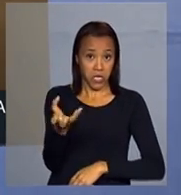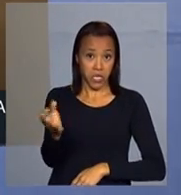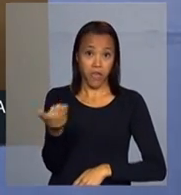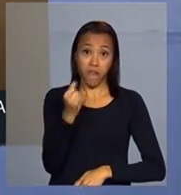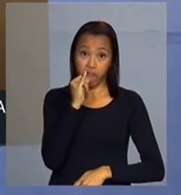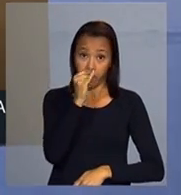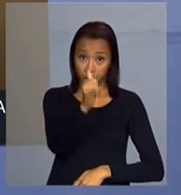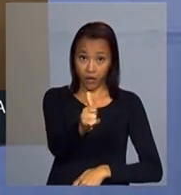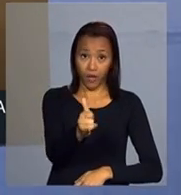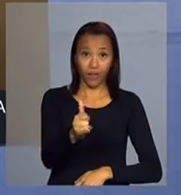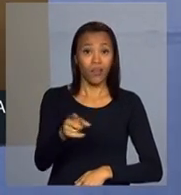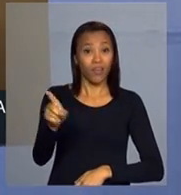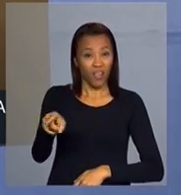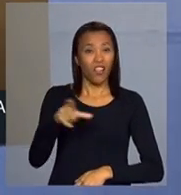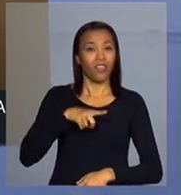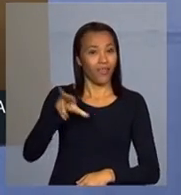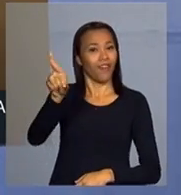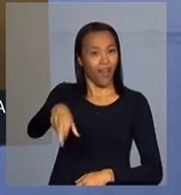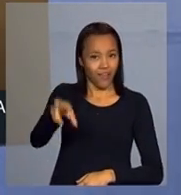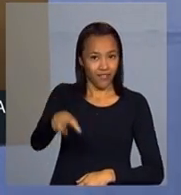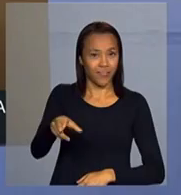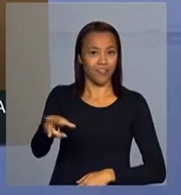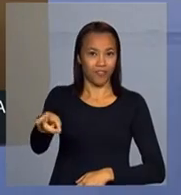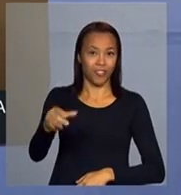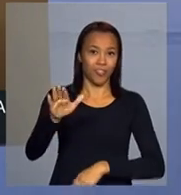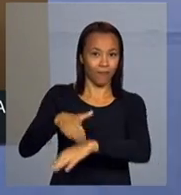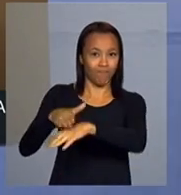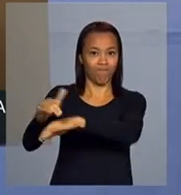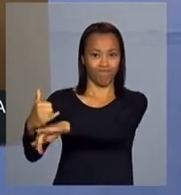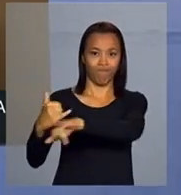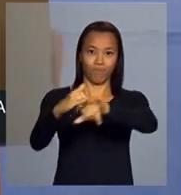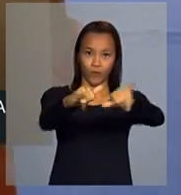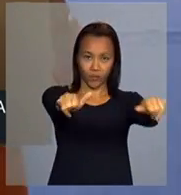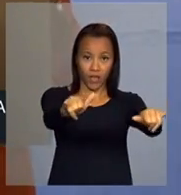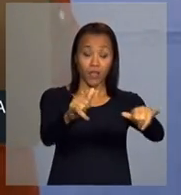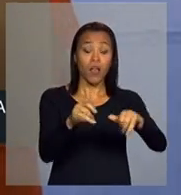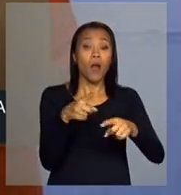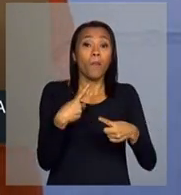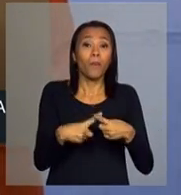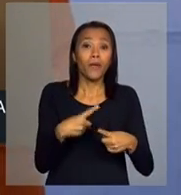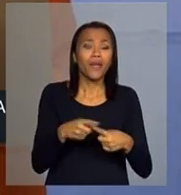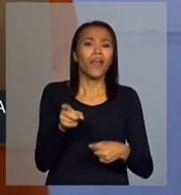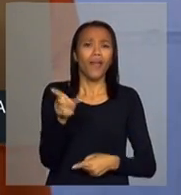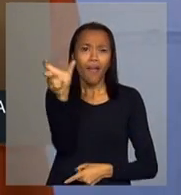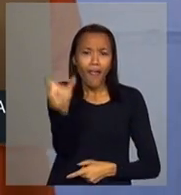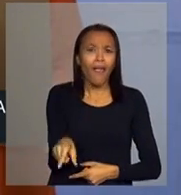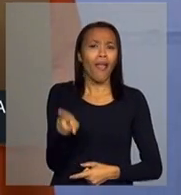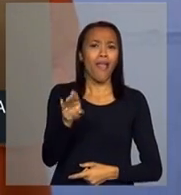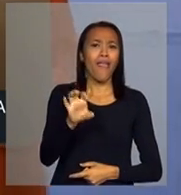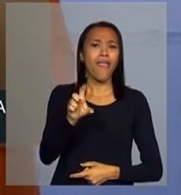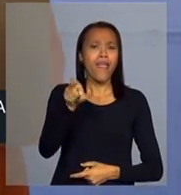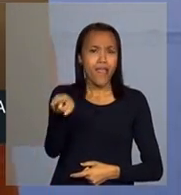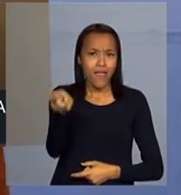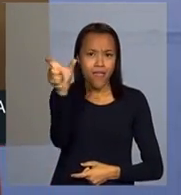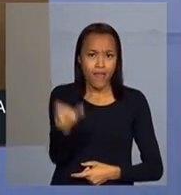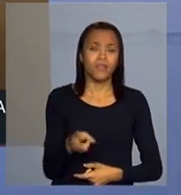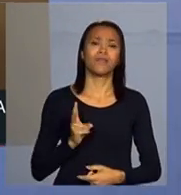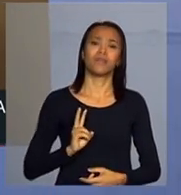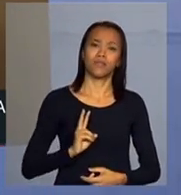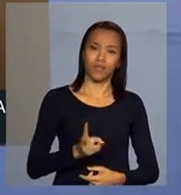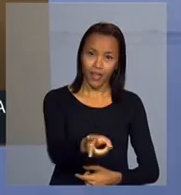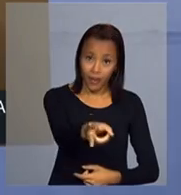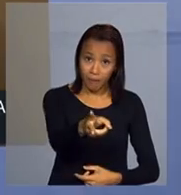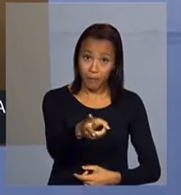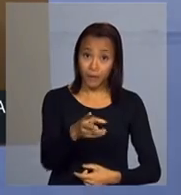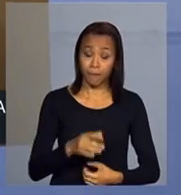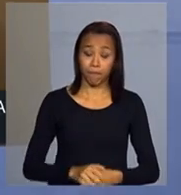e ele tem razão de querer anunciar, porque uma parte, ele sempre defendeu essa questão